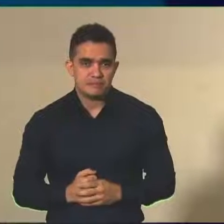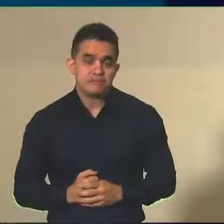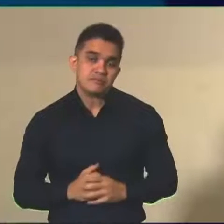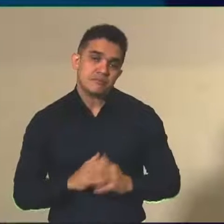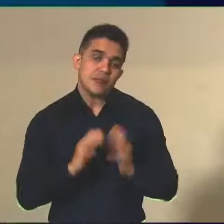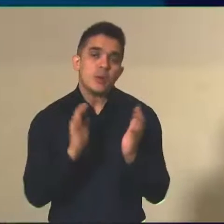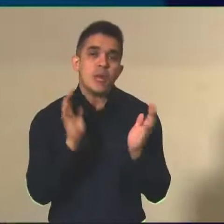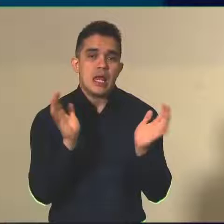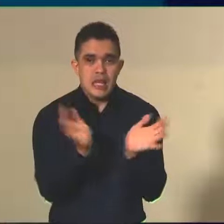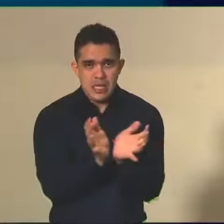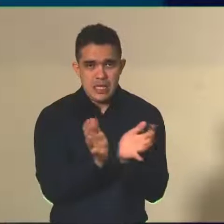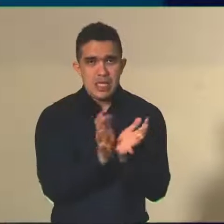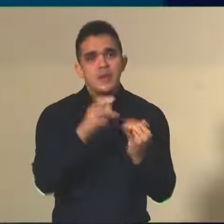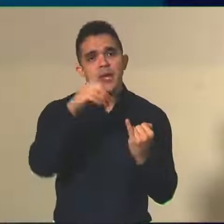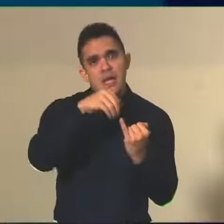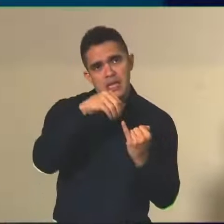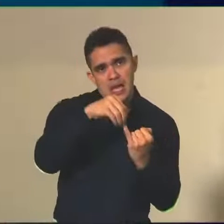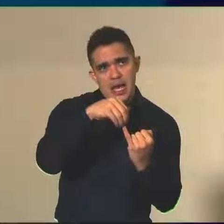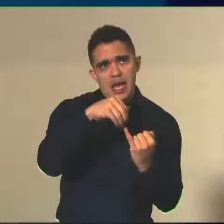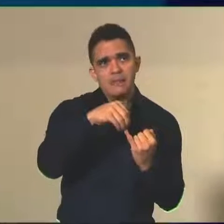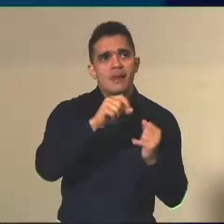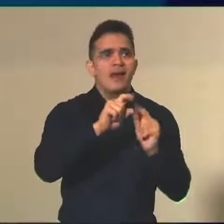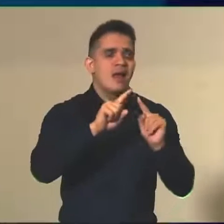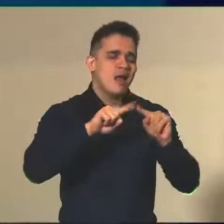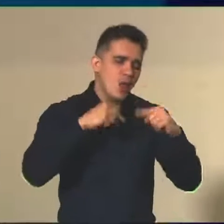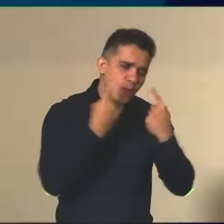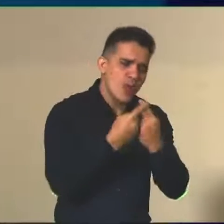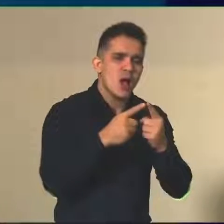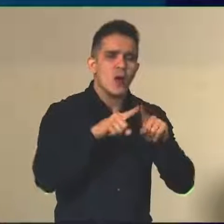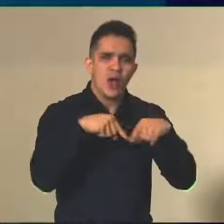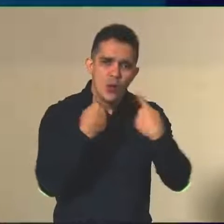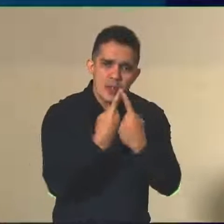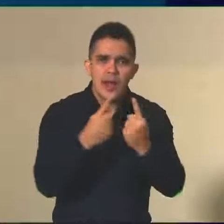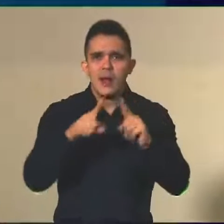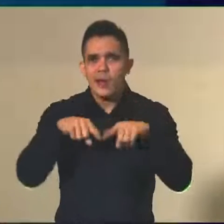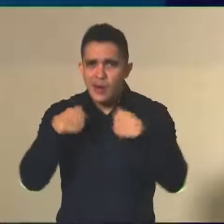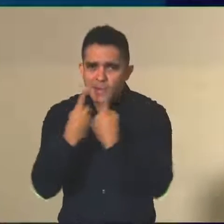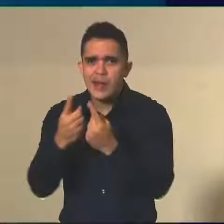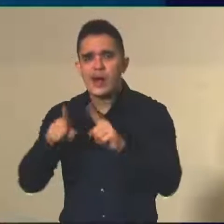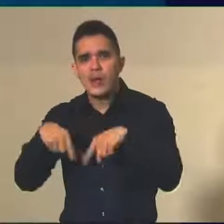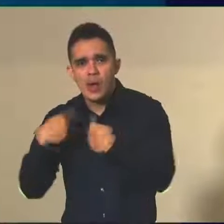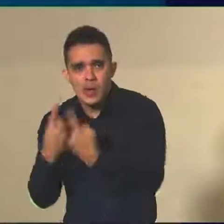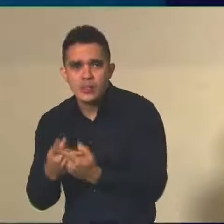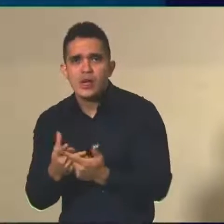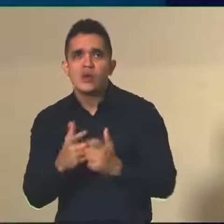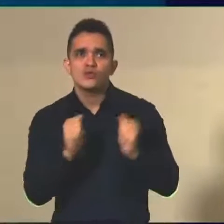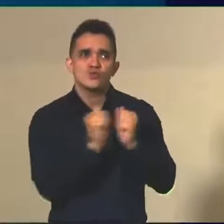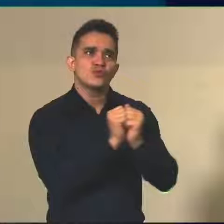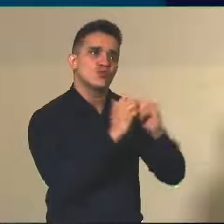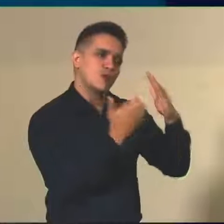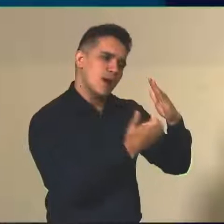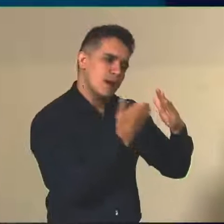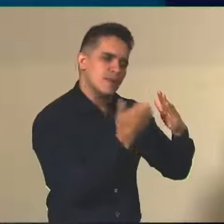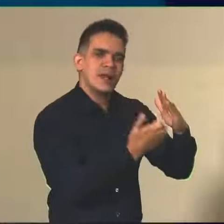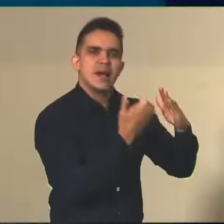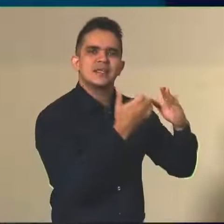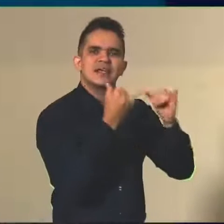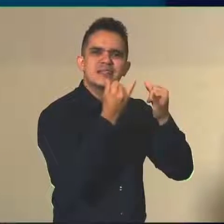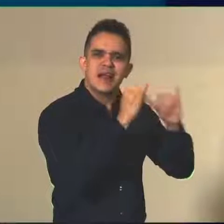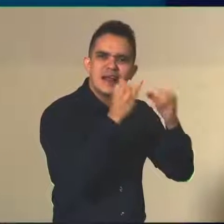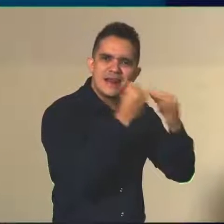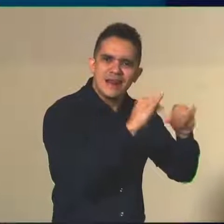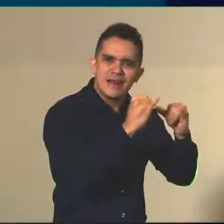Inep, as equipes do Inep fizeram bastante reuniões com os consórcios de energia, né, as empresas